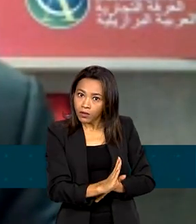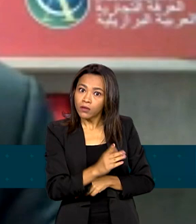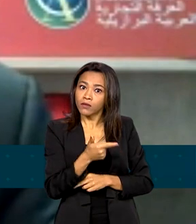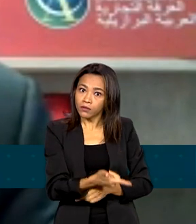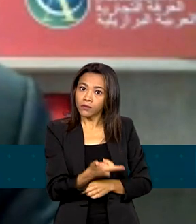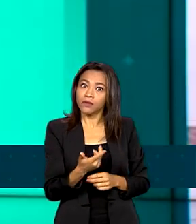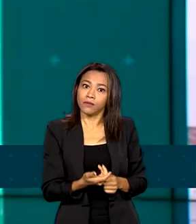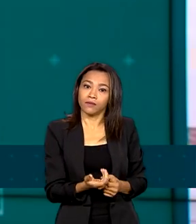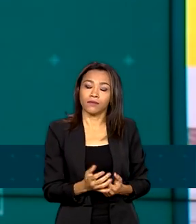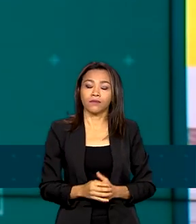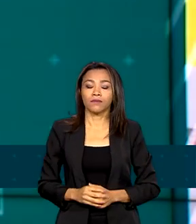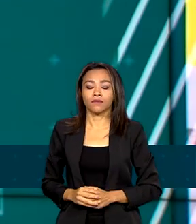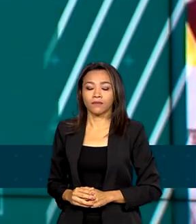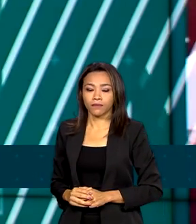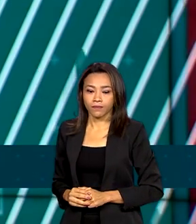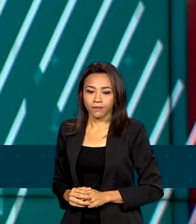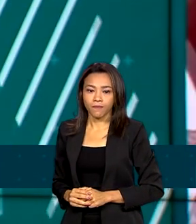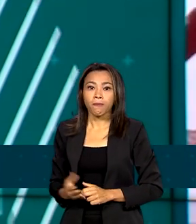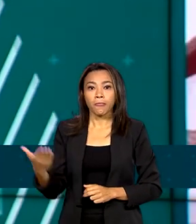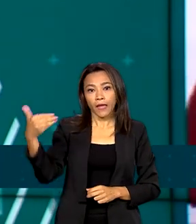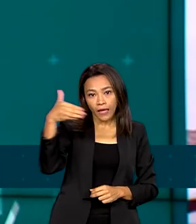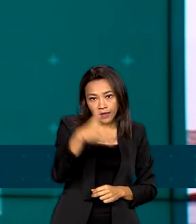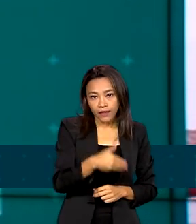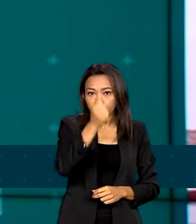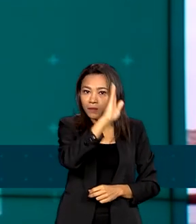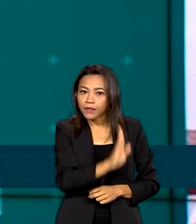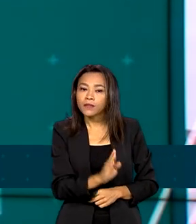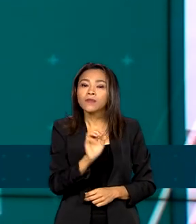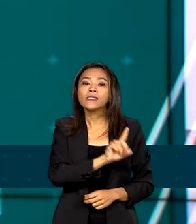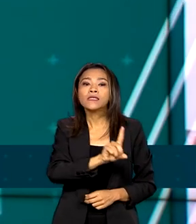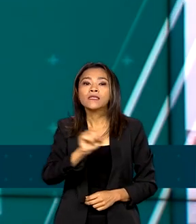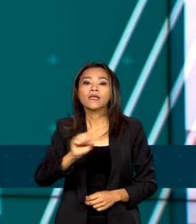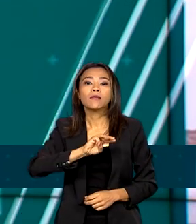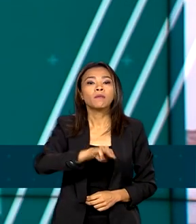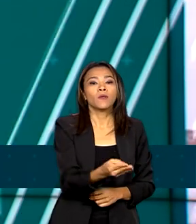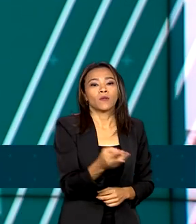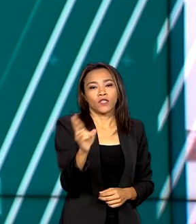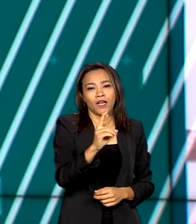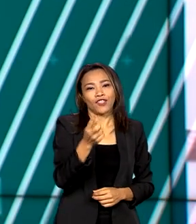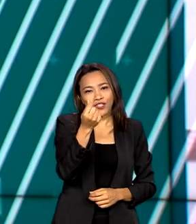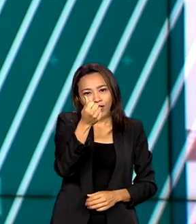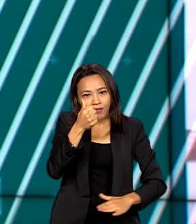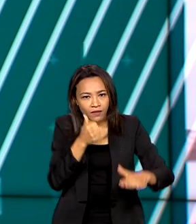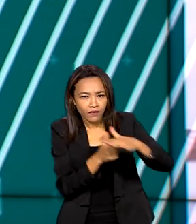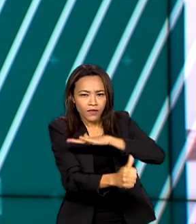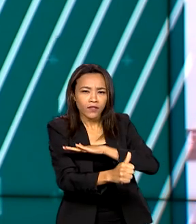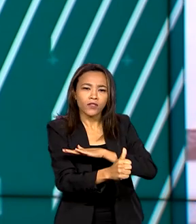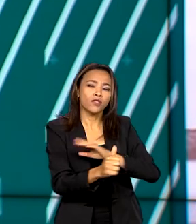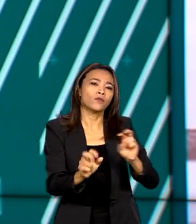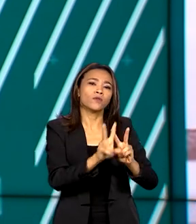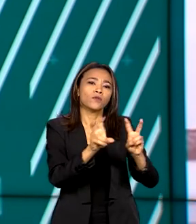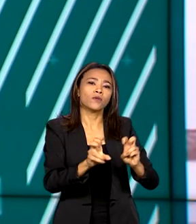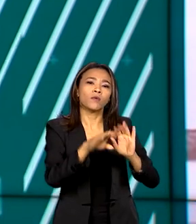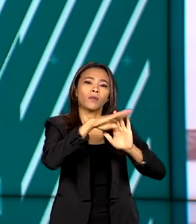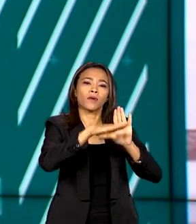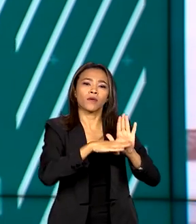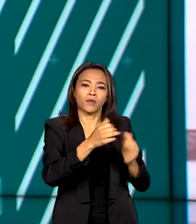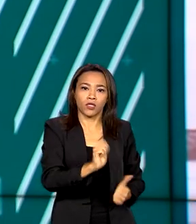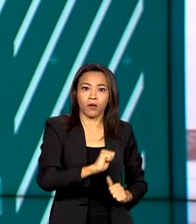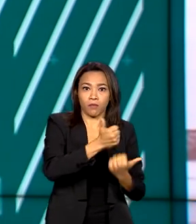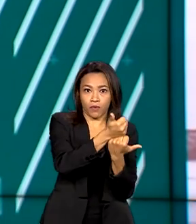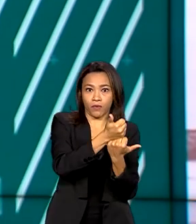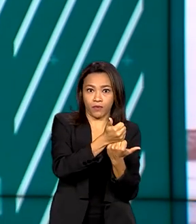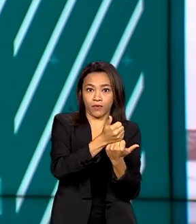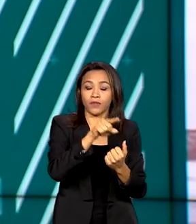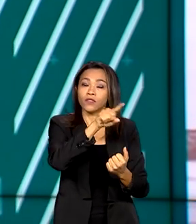empresas brasileiras. E aqui no Brasil, 100 milhões de reais vão ser investidos no programa de fortalecimento de guardas